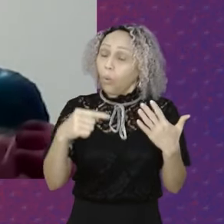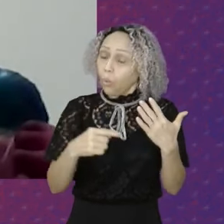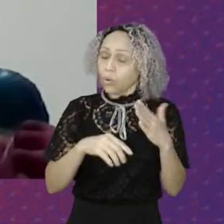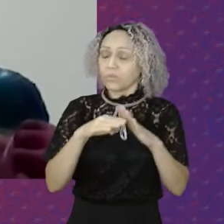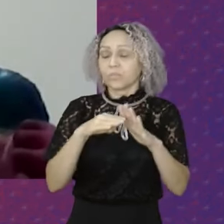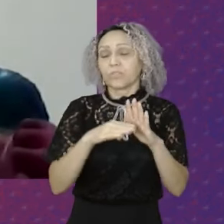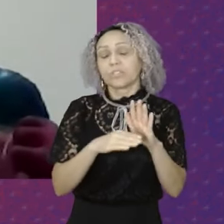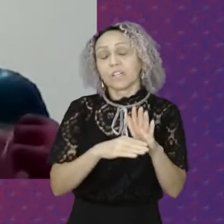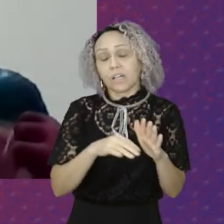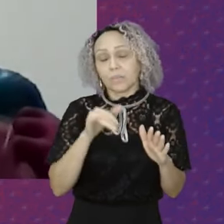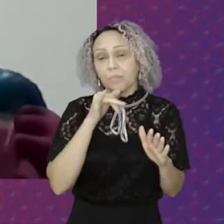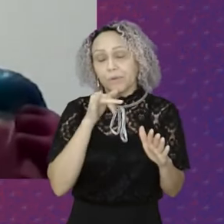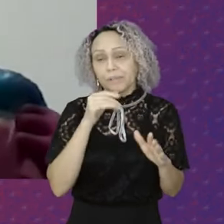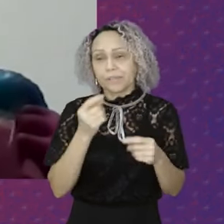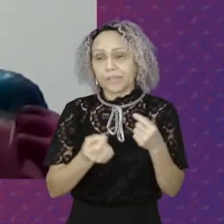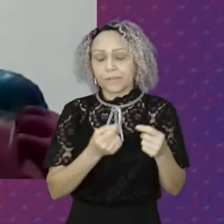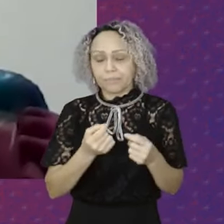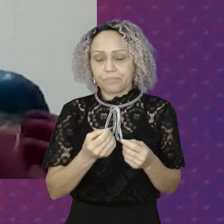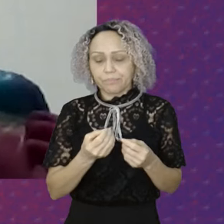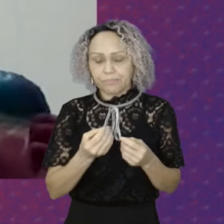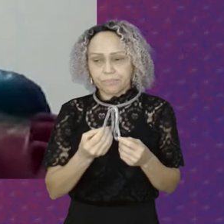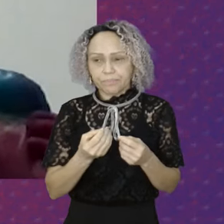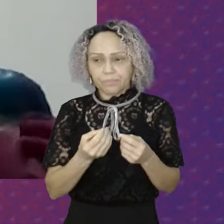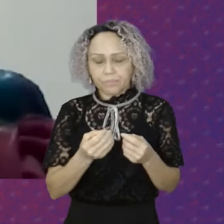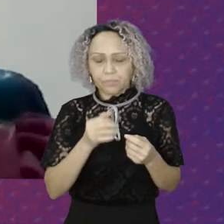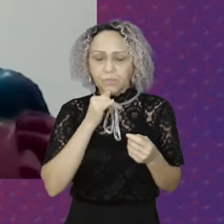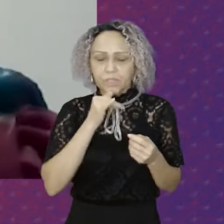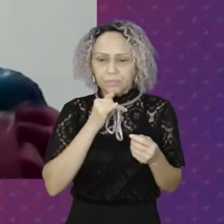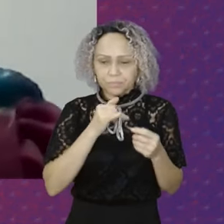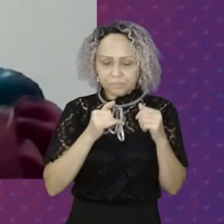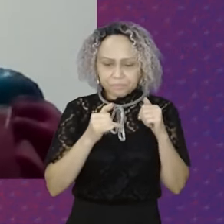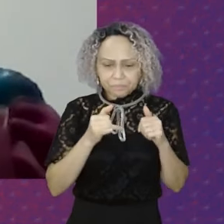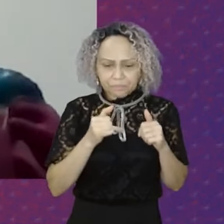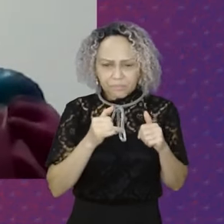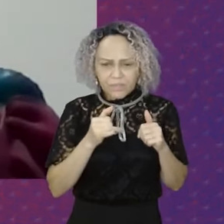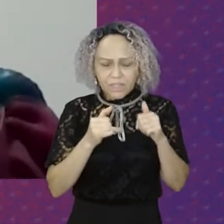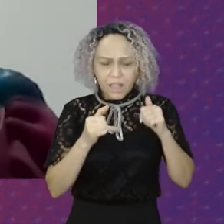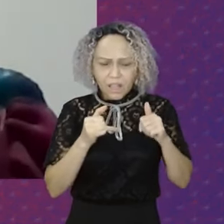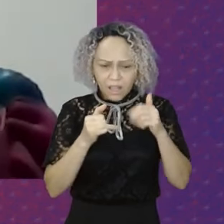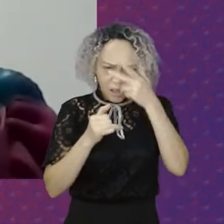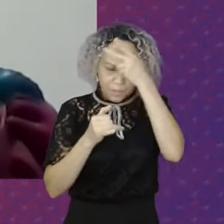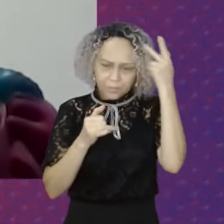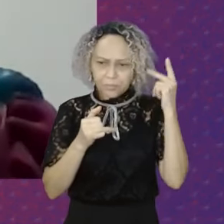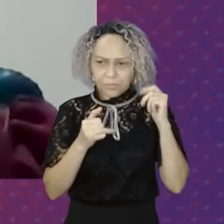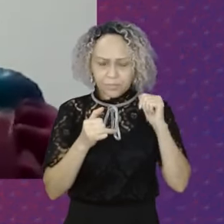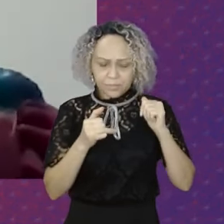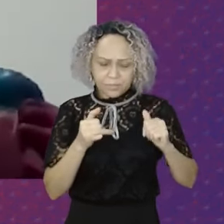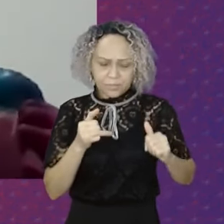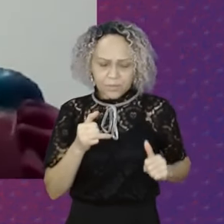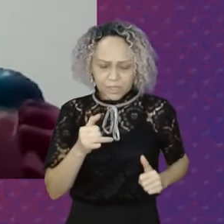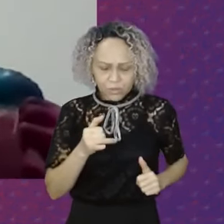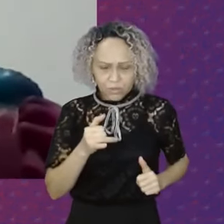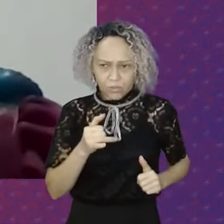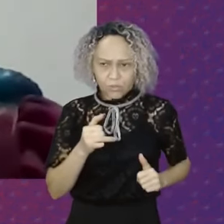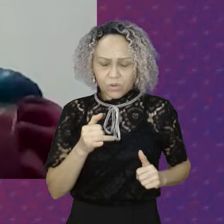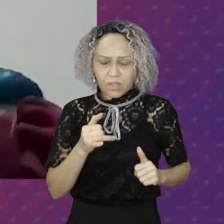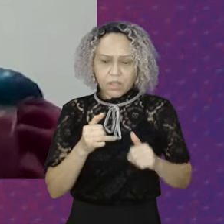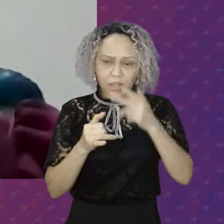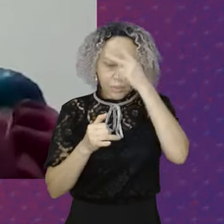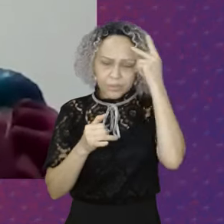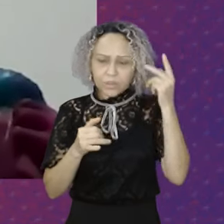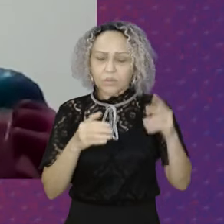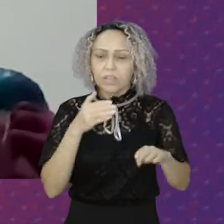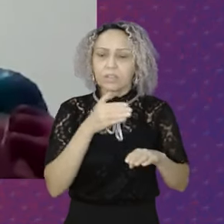No que diz respeito A participação efetiva No programa Então para que eu fosse beneficiária Para que eu seja beneficiária